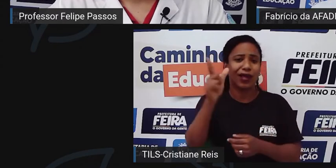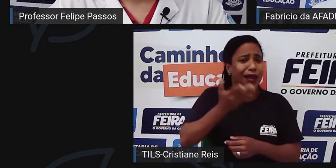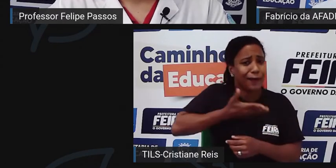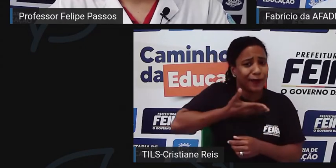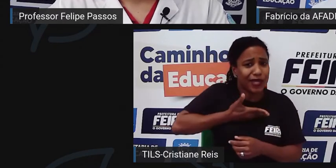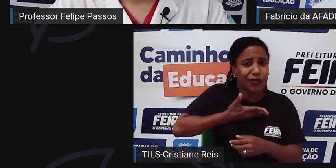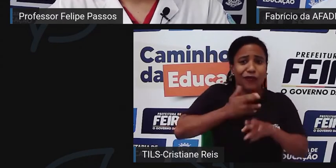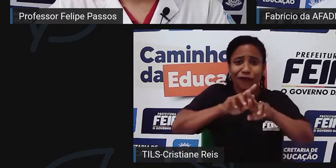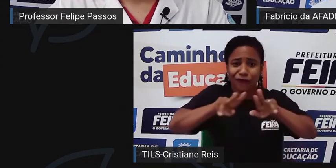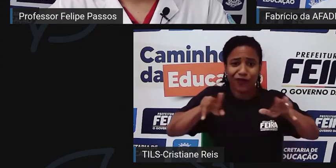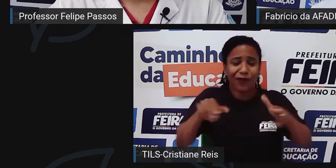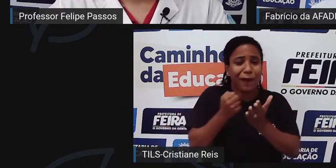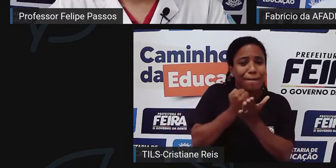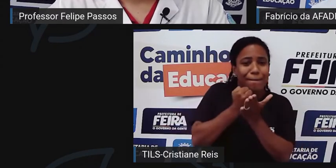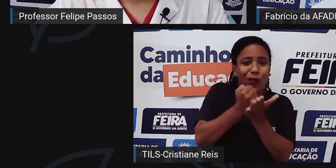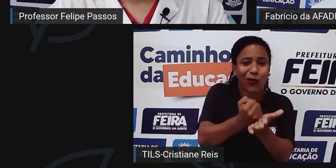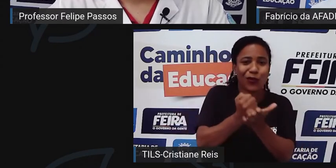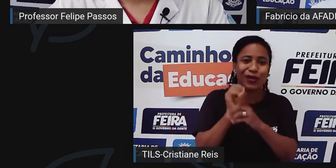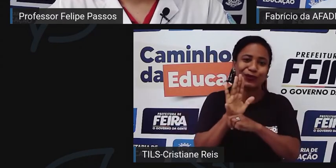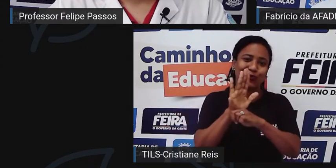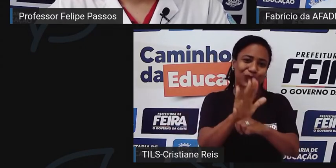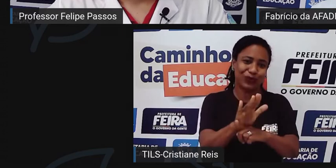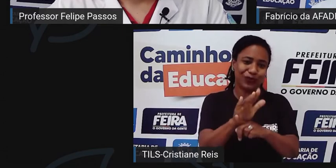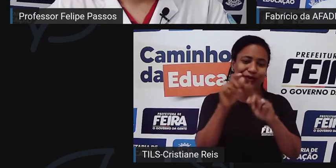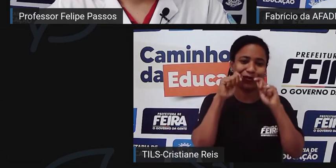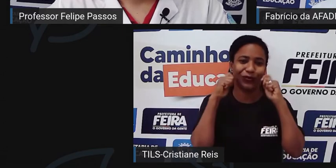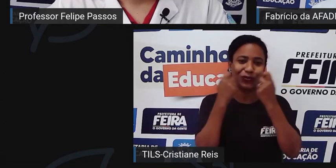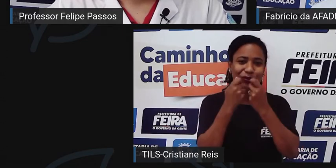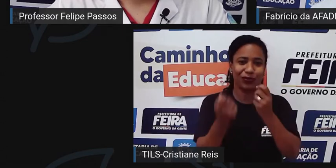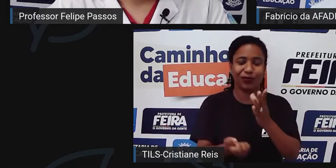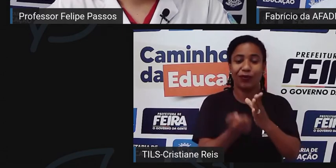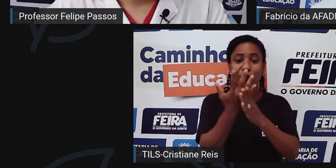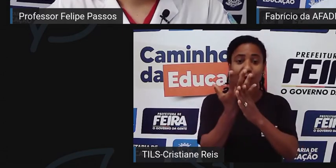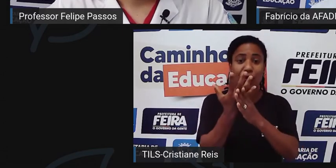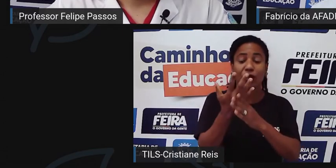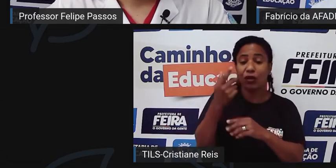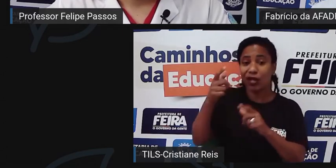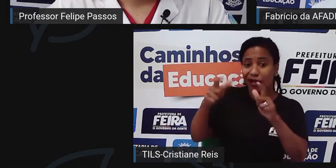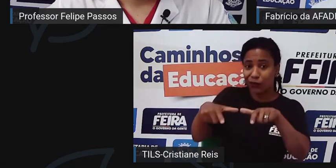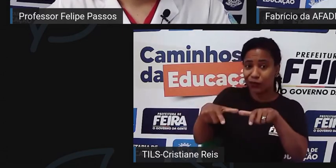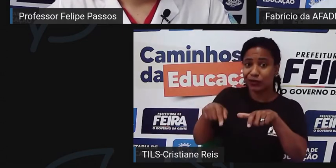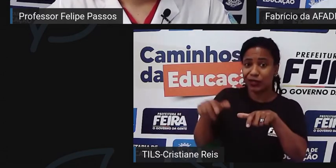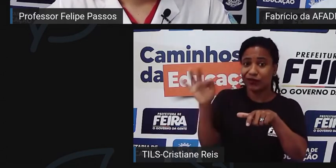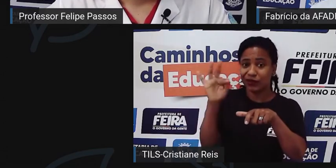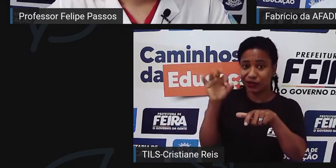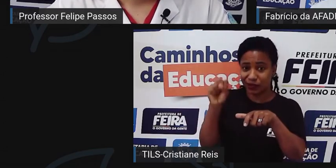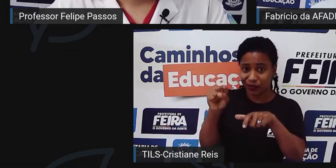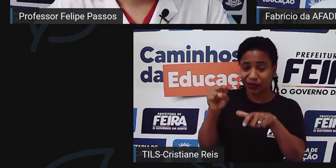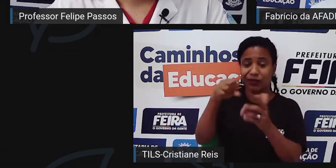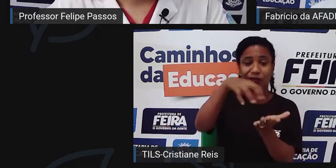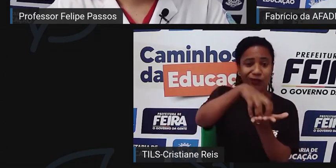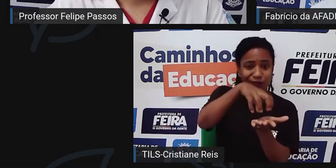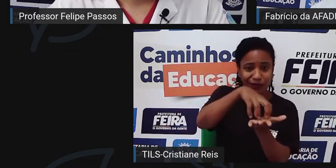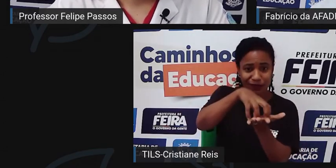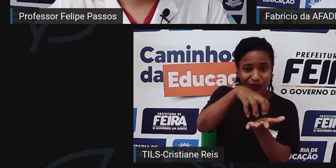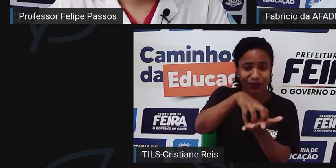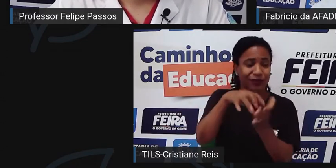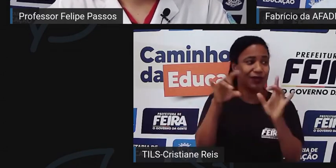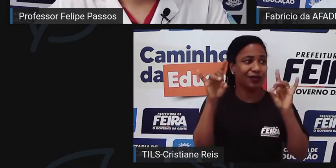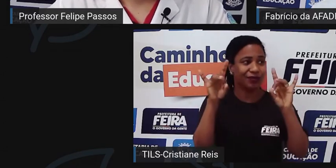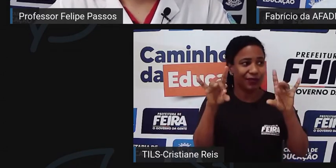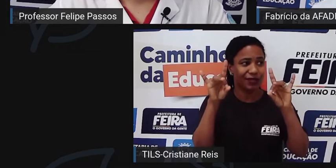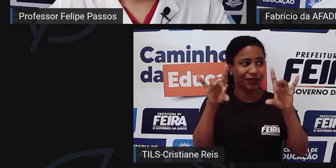apoio. E hoje a gente tem, dentro do município, um centro especializado de